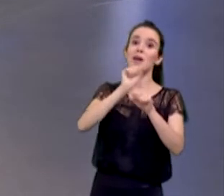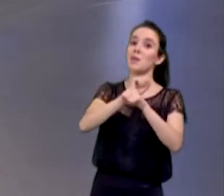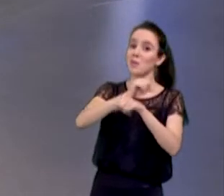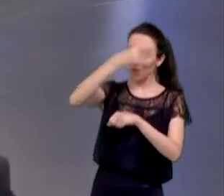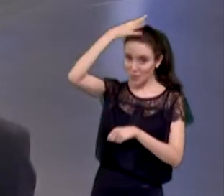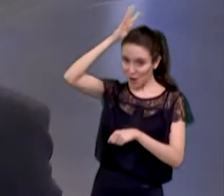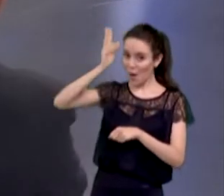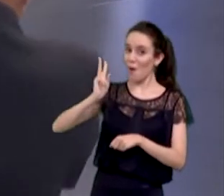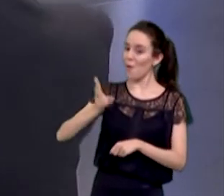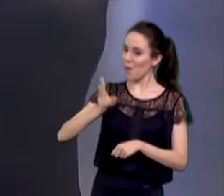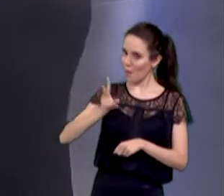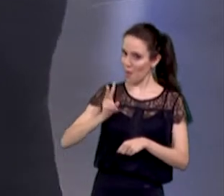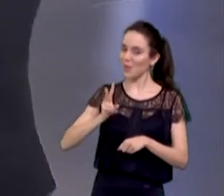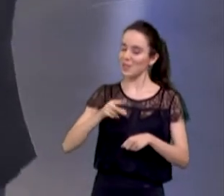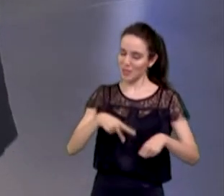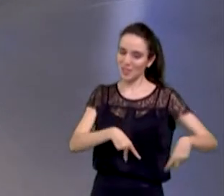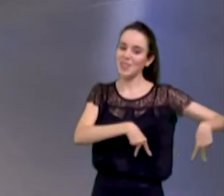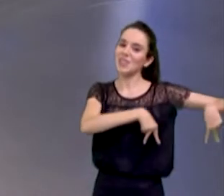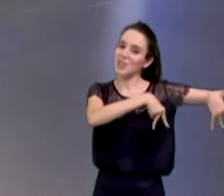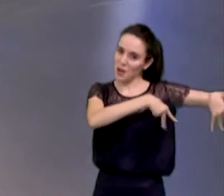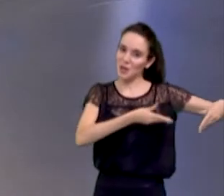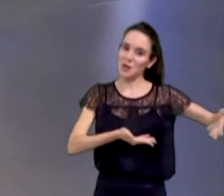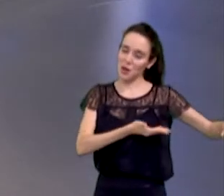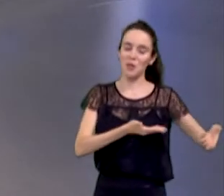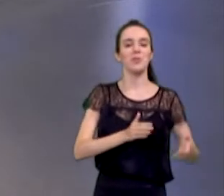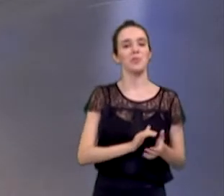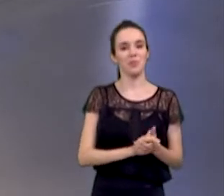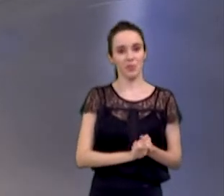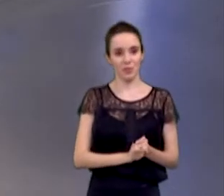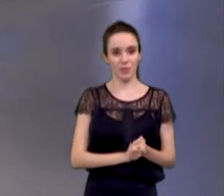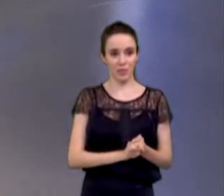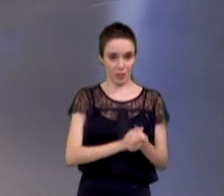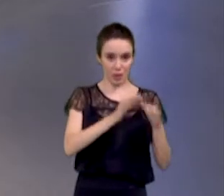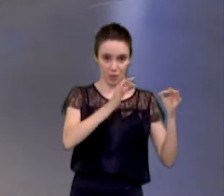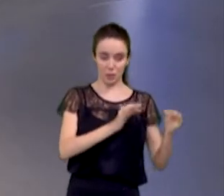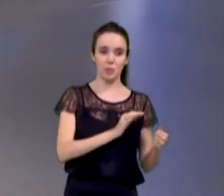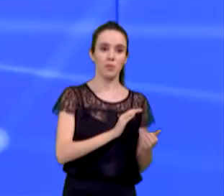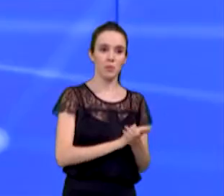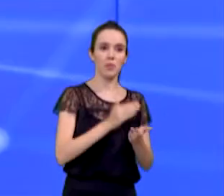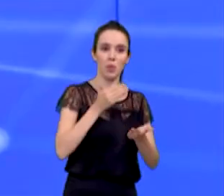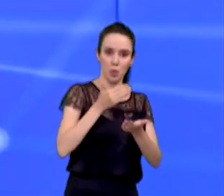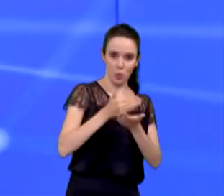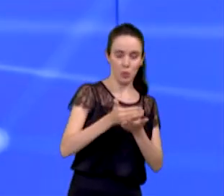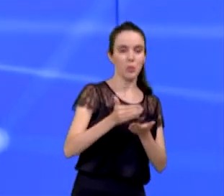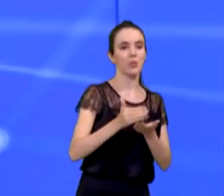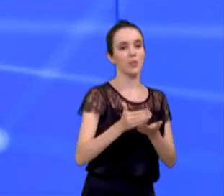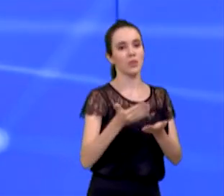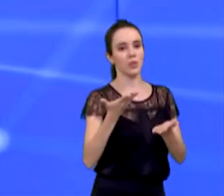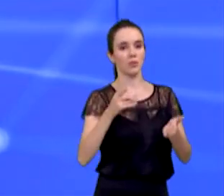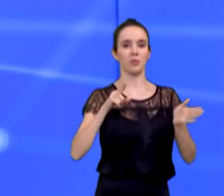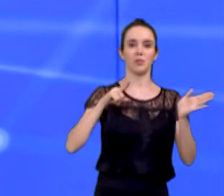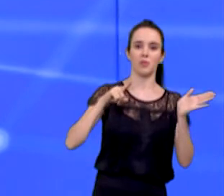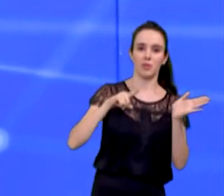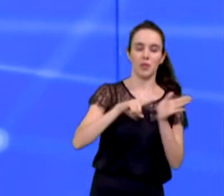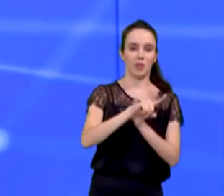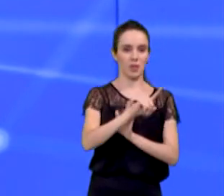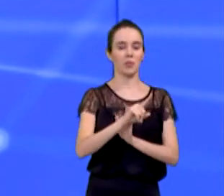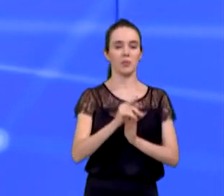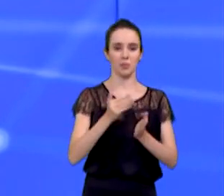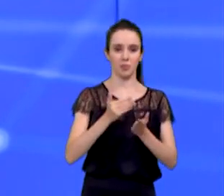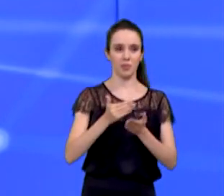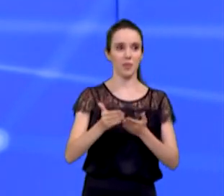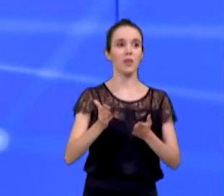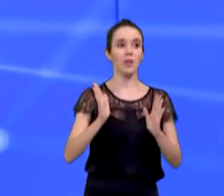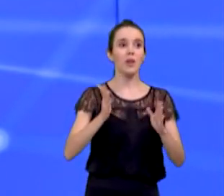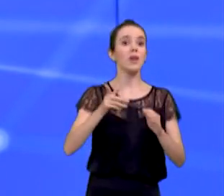responde de acordo com as regras. Agora, desse lado, candidato, por favor, peço que o senhor se posicione, candidata também, para que a gente possa dar sequência ao